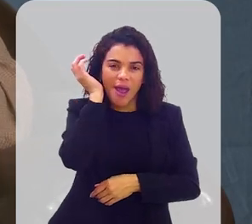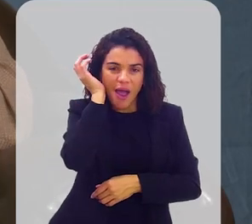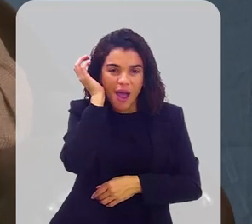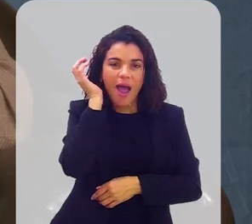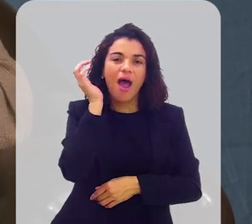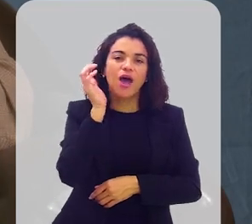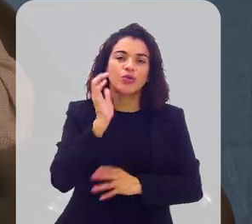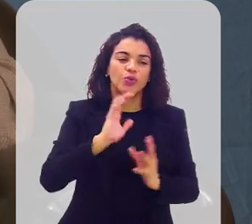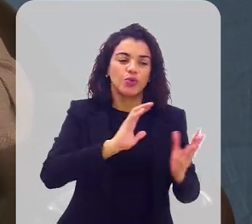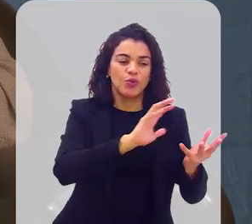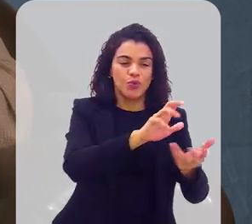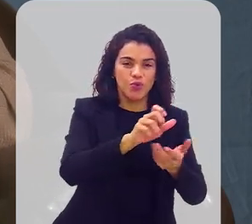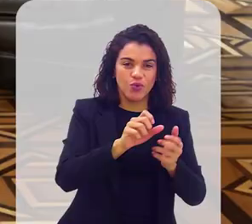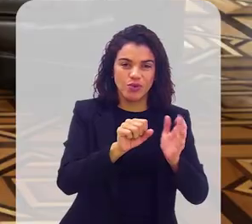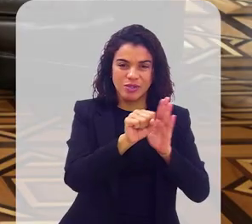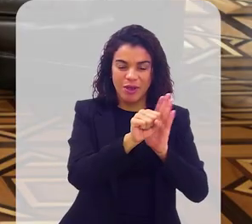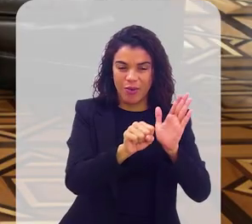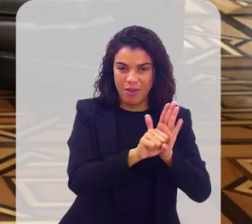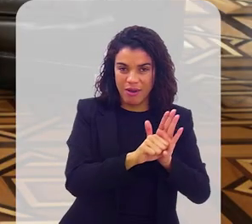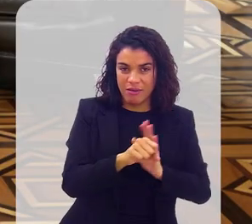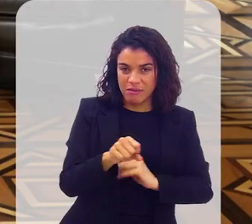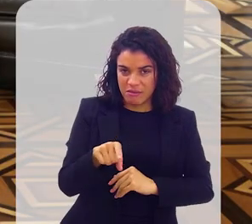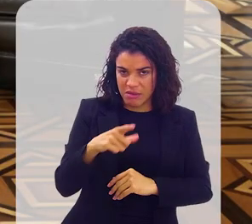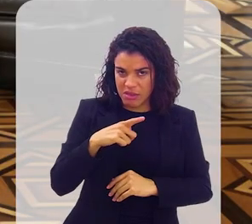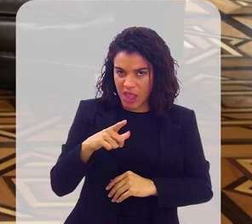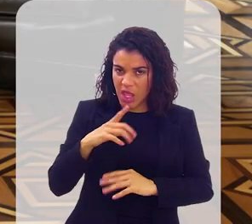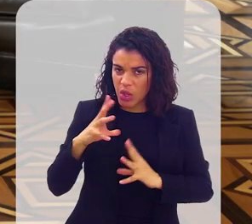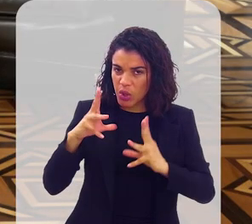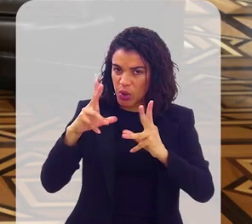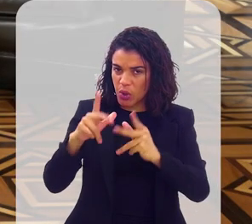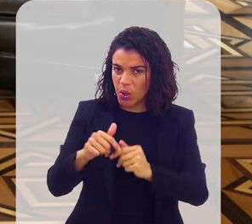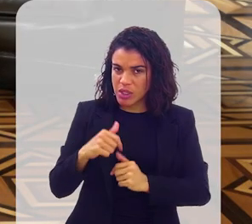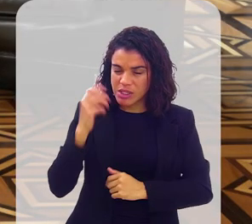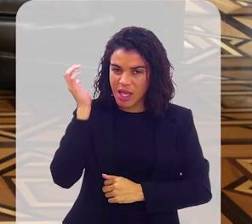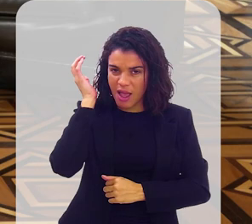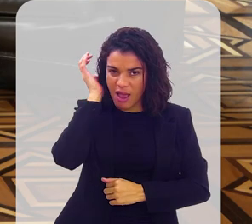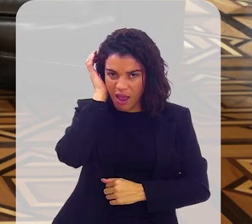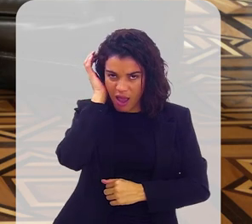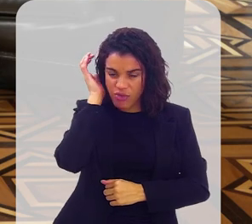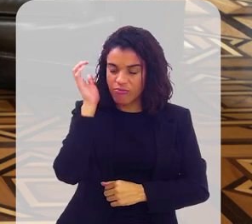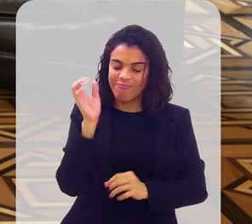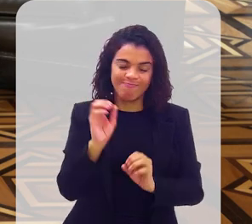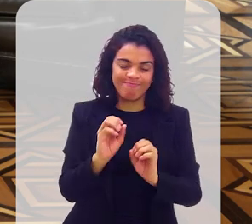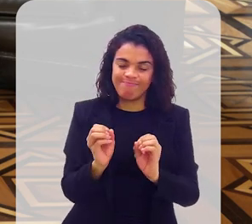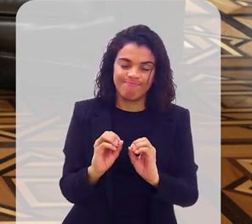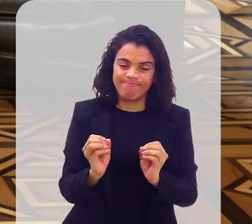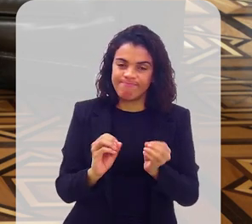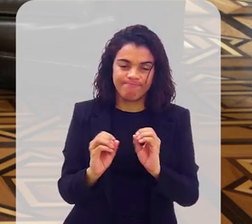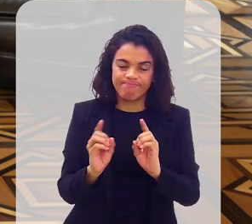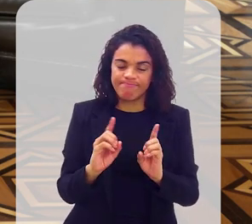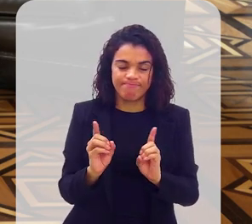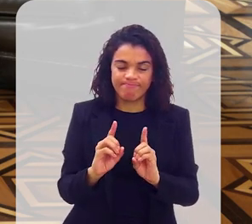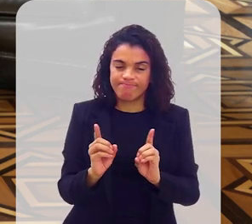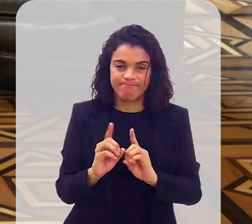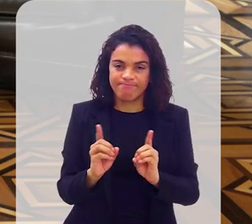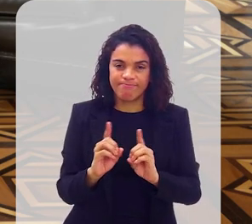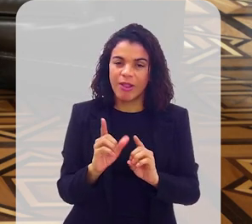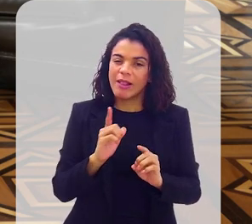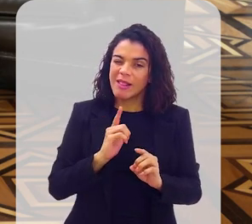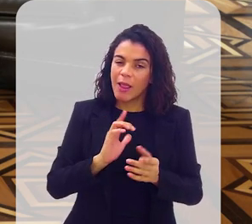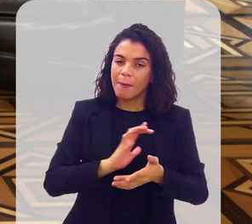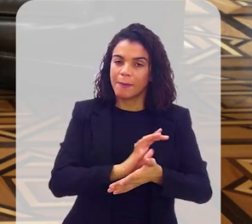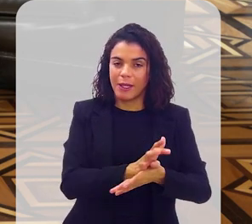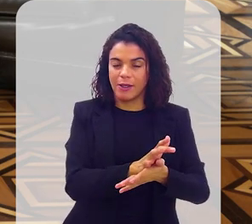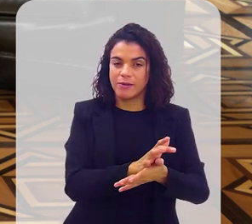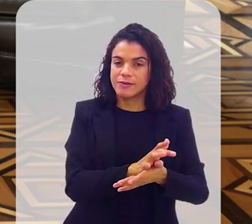seculares. Felipe, a música popular evangélica já toca em todas as rádios seculares? Ainda não. Ainda não. Ainda há um certo